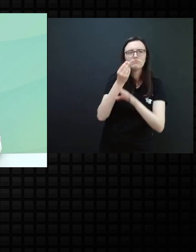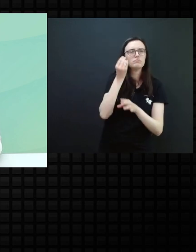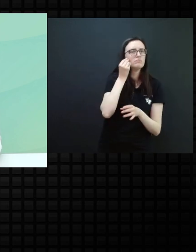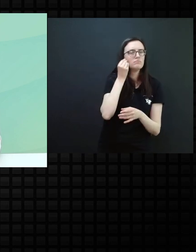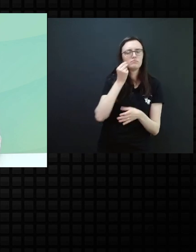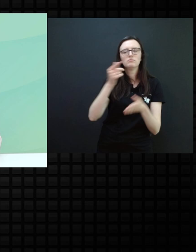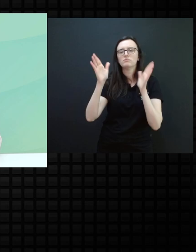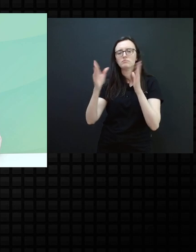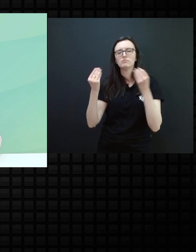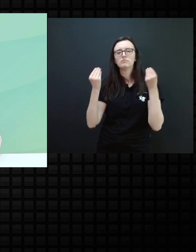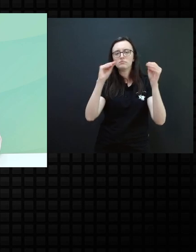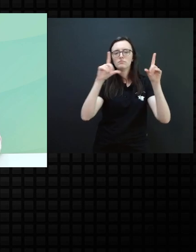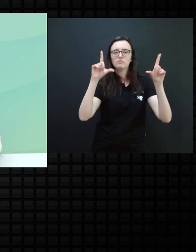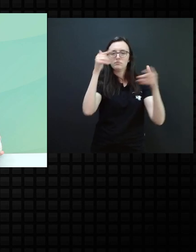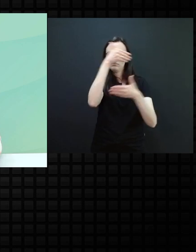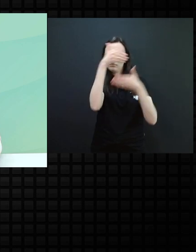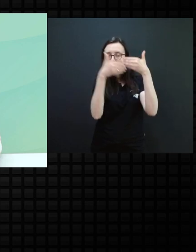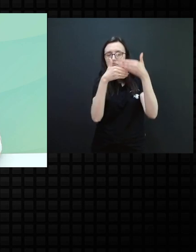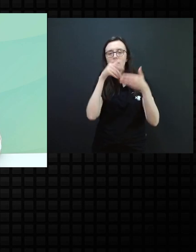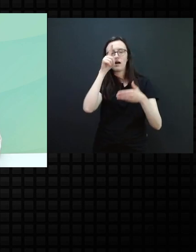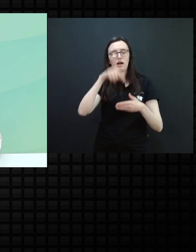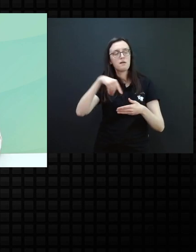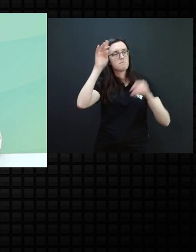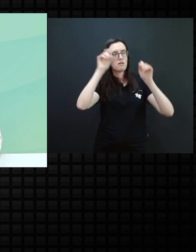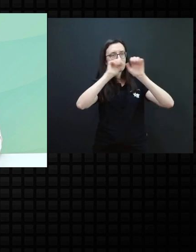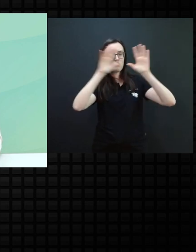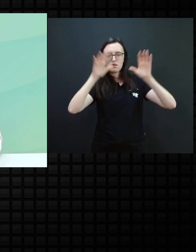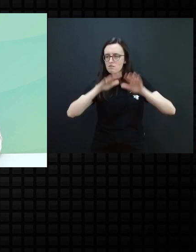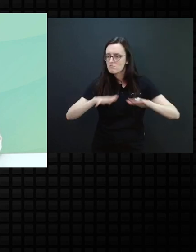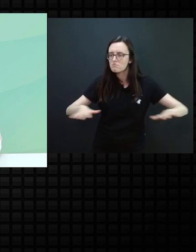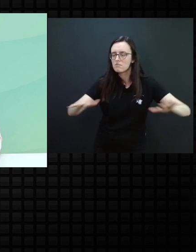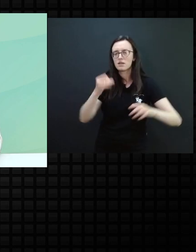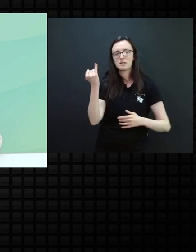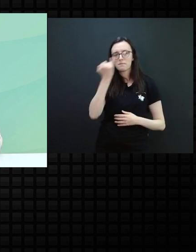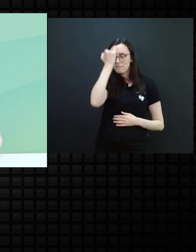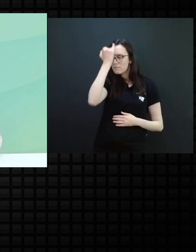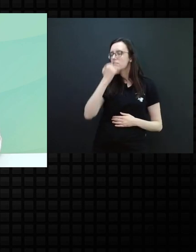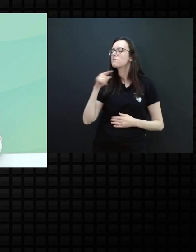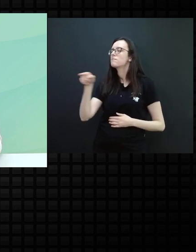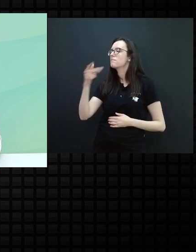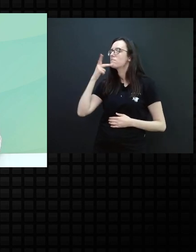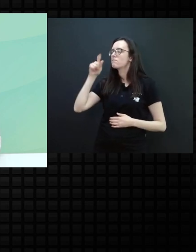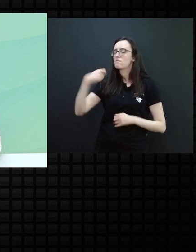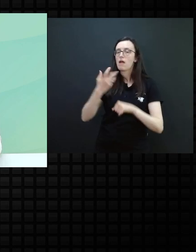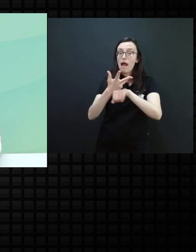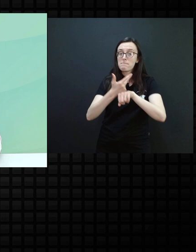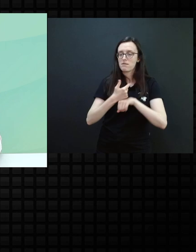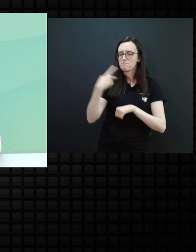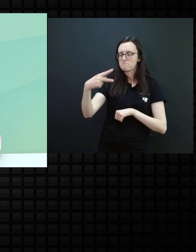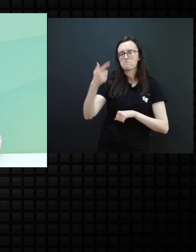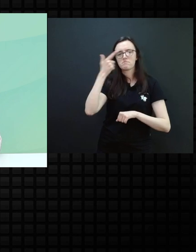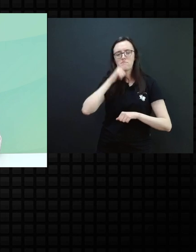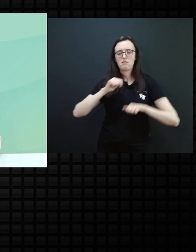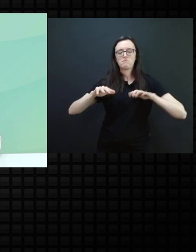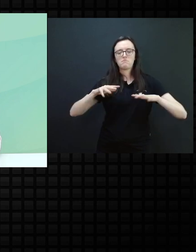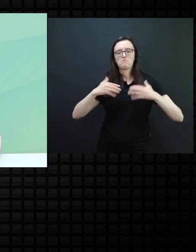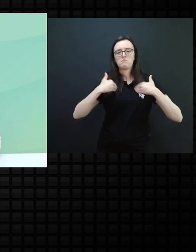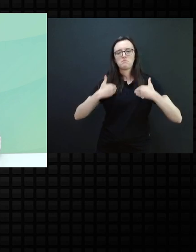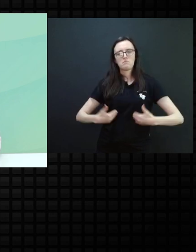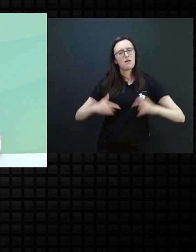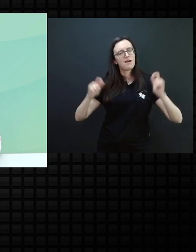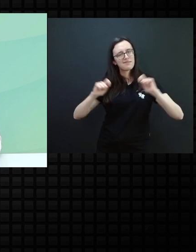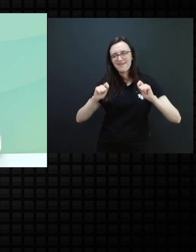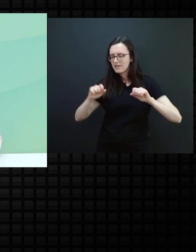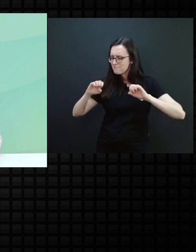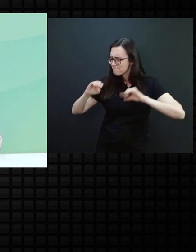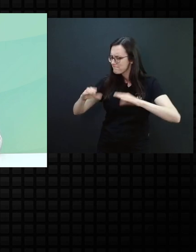colocou lá no slide, um espaço mais amplo. Eu acho que aí você também está trabalhando habilidades motoras, trabalhando em